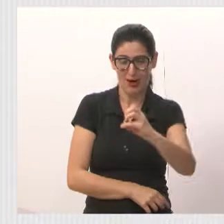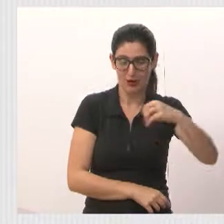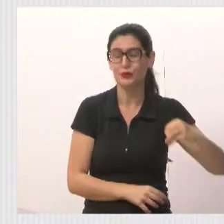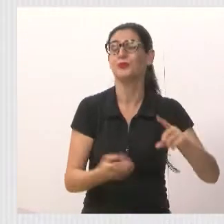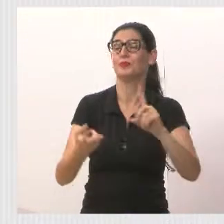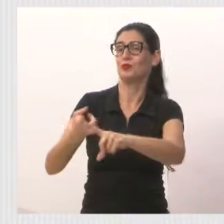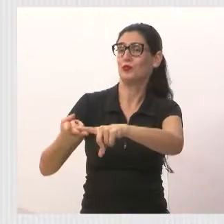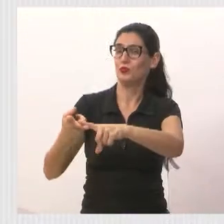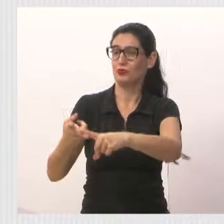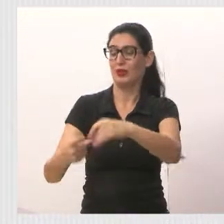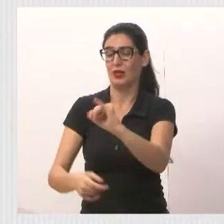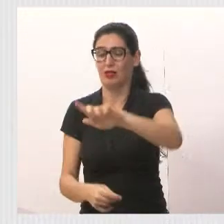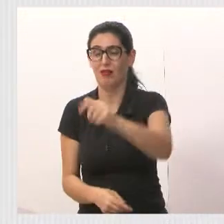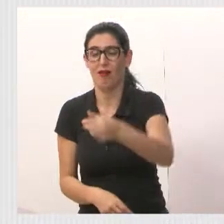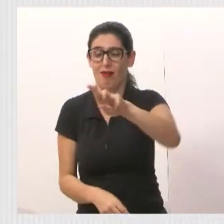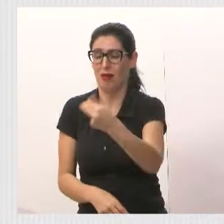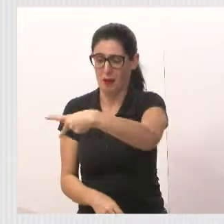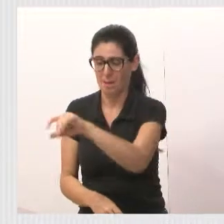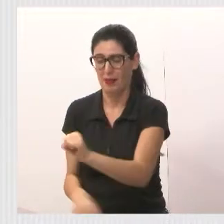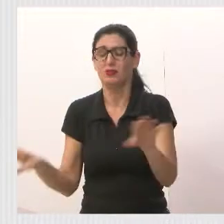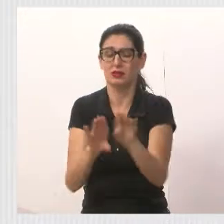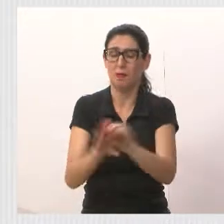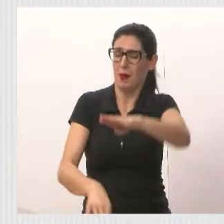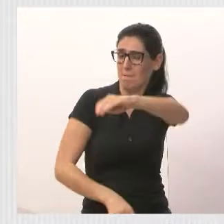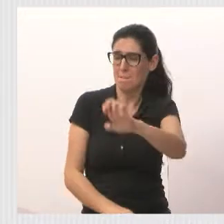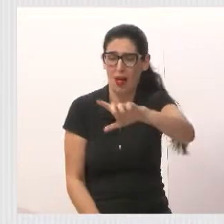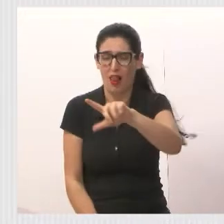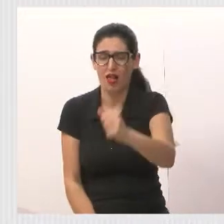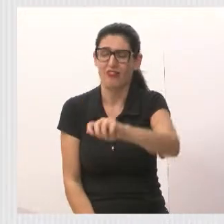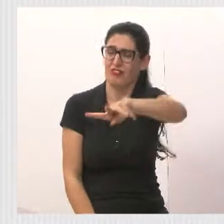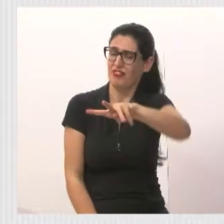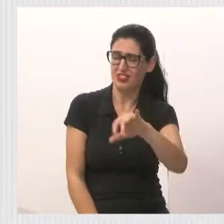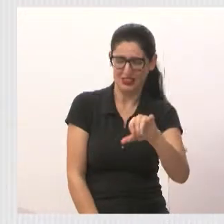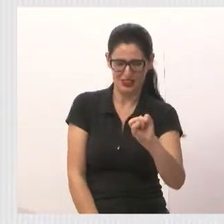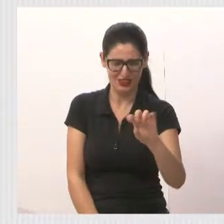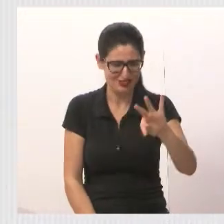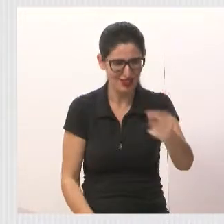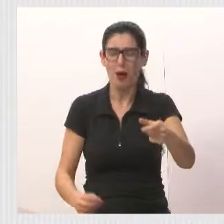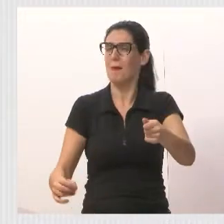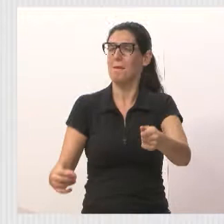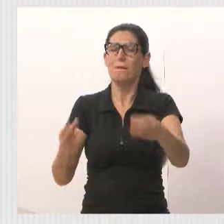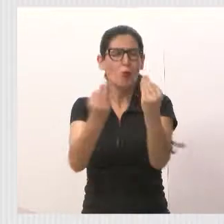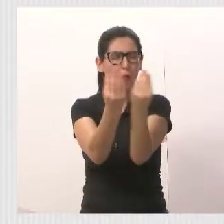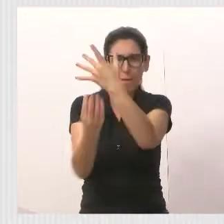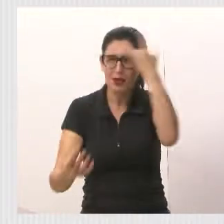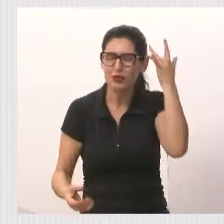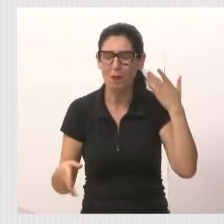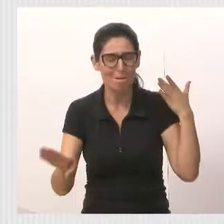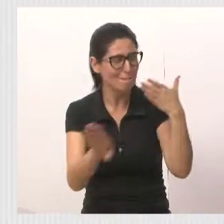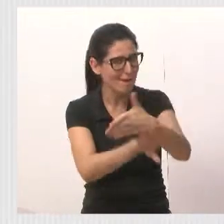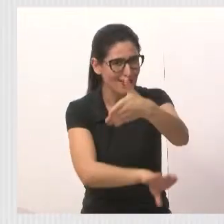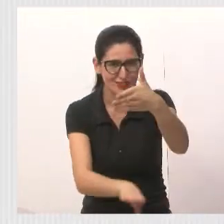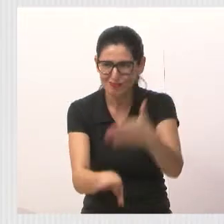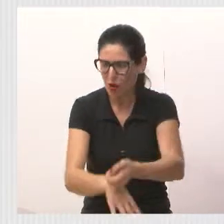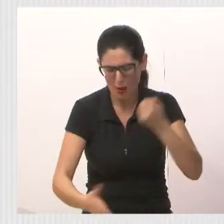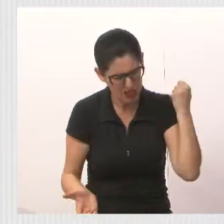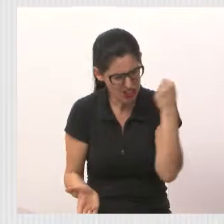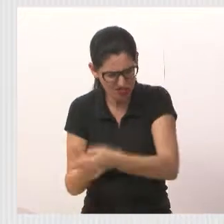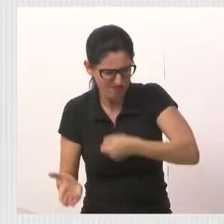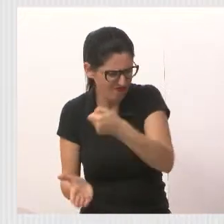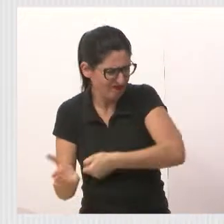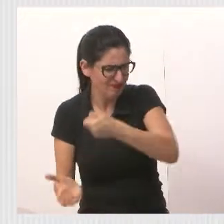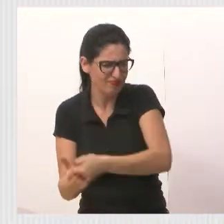1º de maio, e Garapés e Bela Vista. Muitas pessoas participaram, muita cobrança,